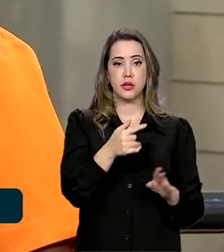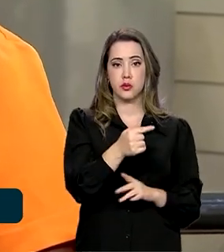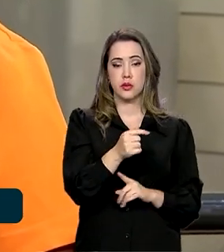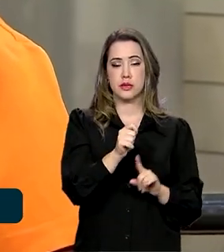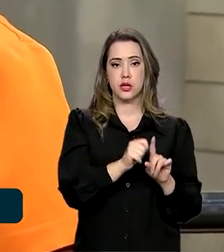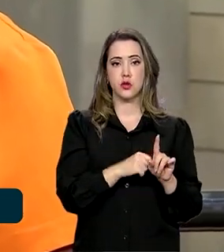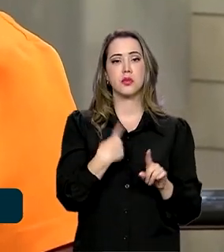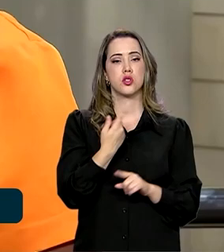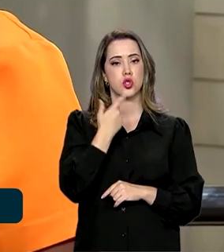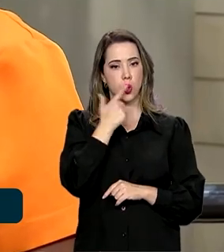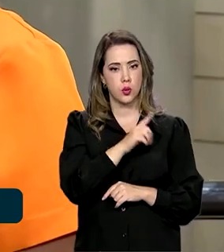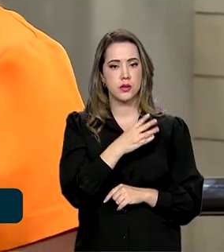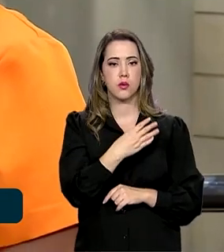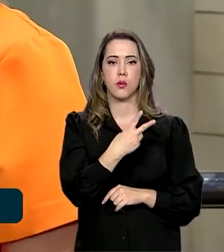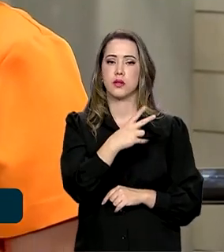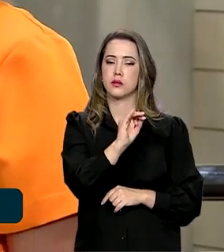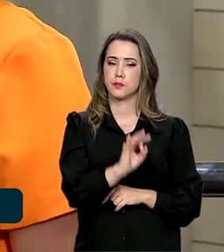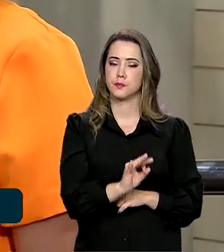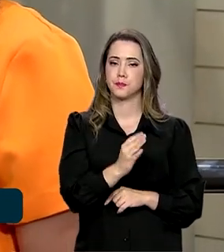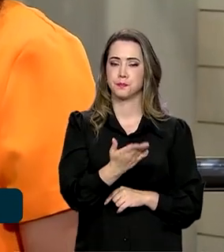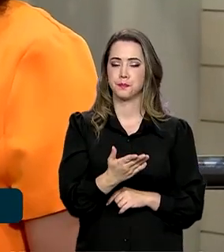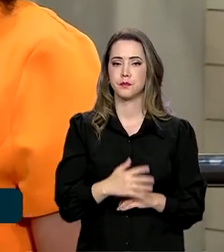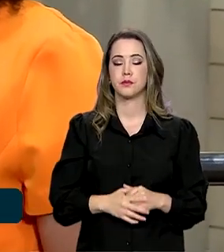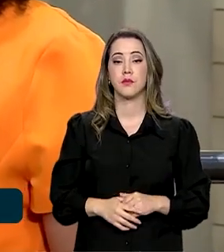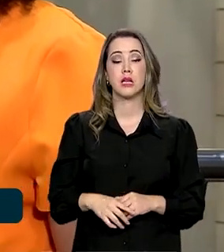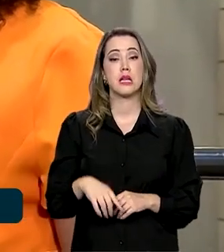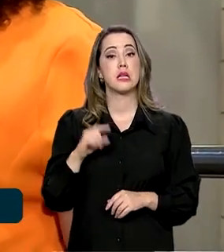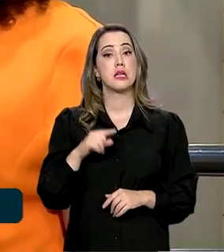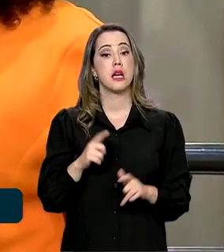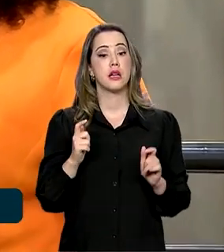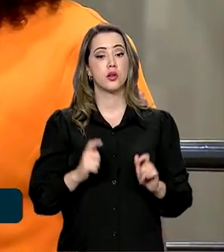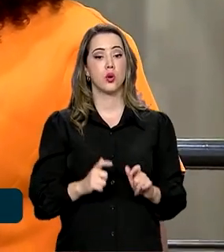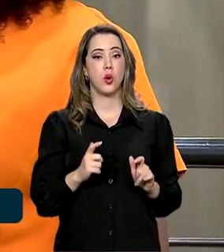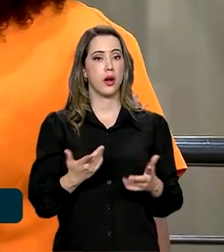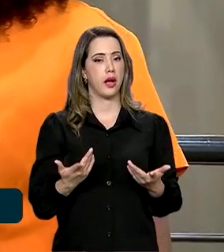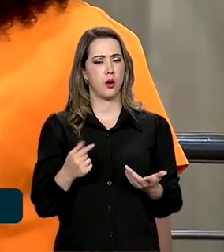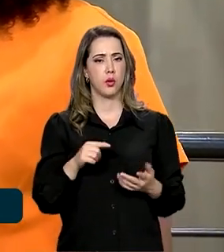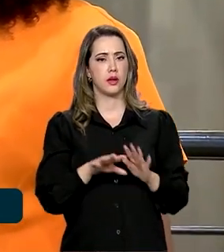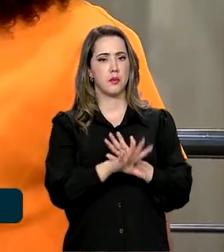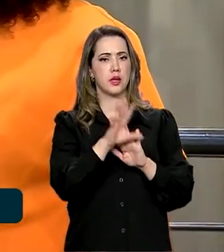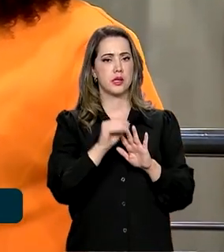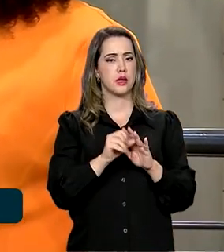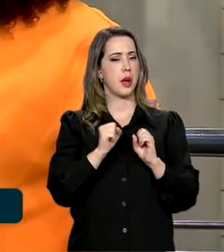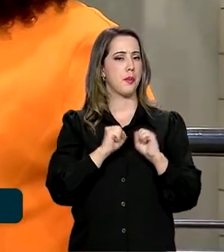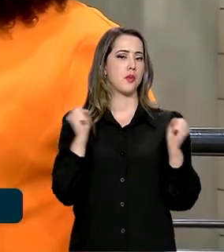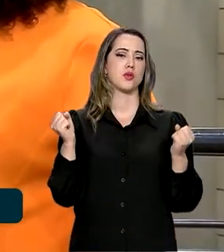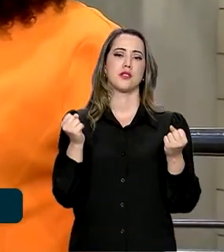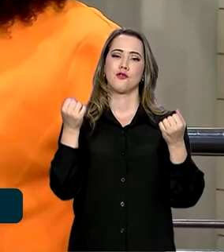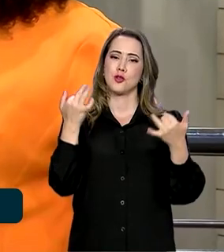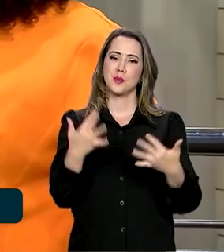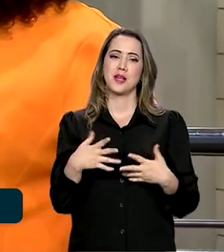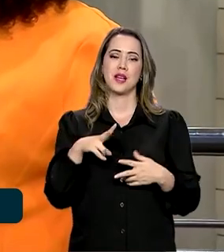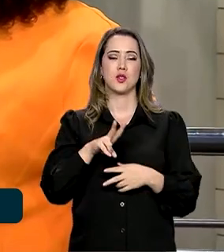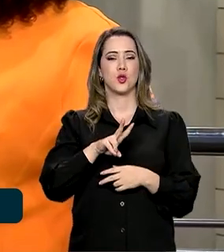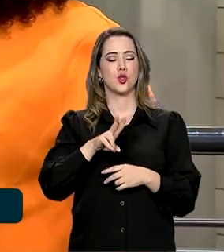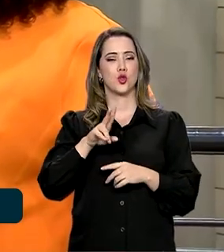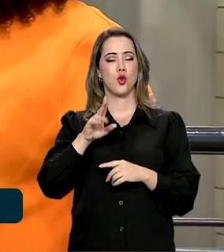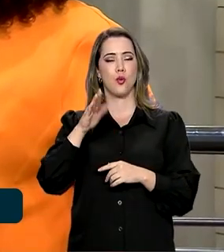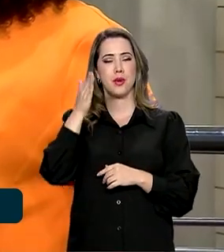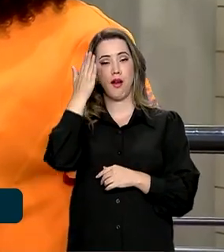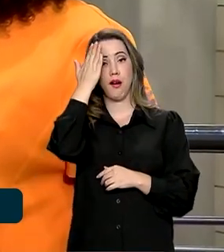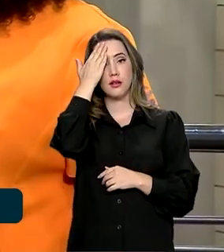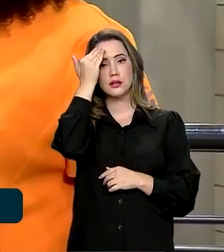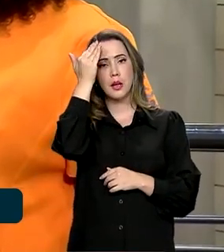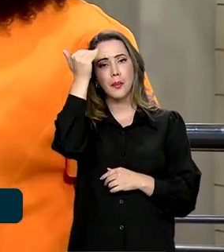tarefa. Ministra, e aqui na região amazônica, é impossível não falar sobre os saberes milenares, né? É